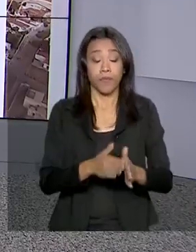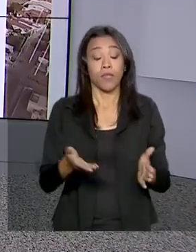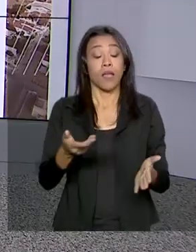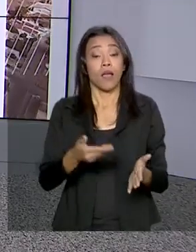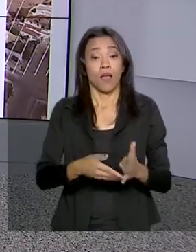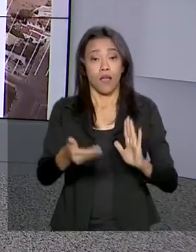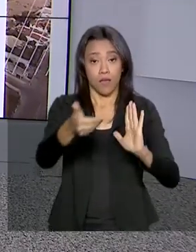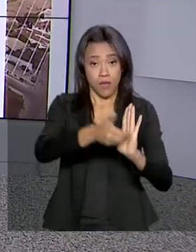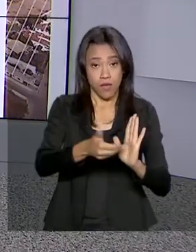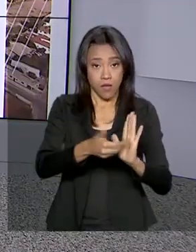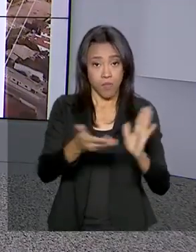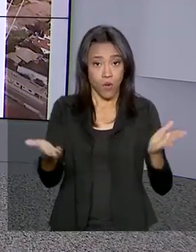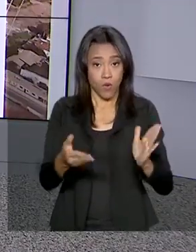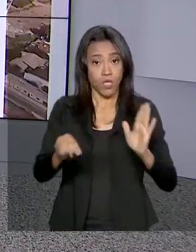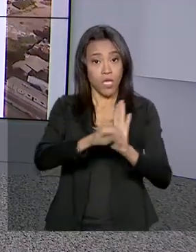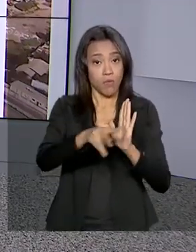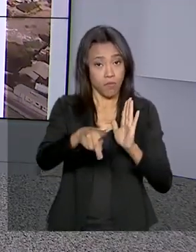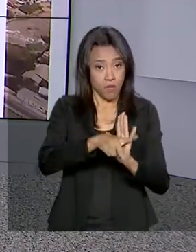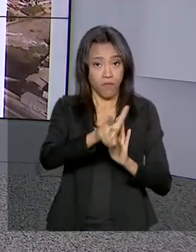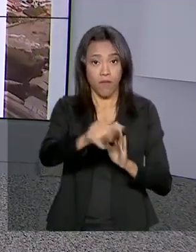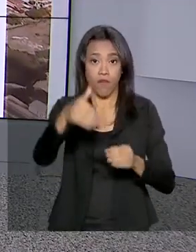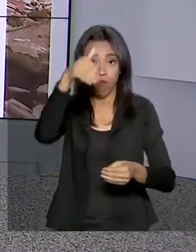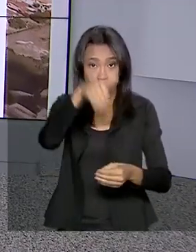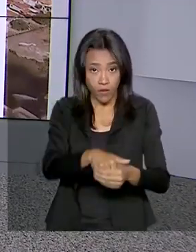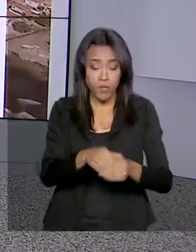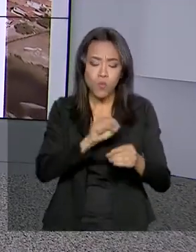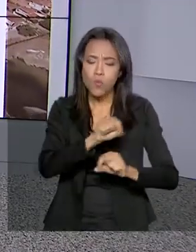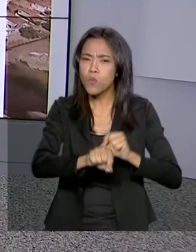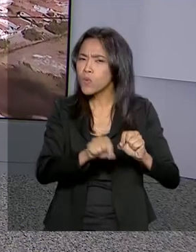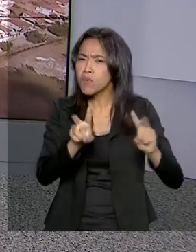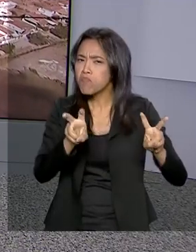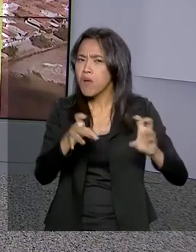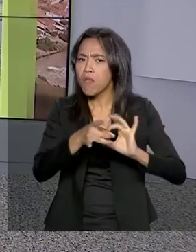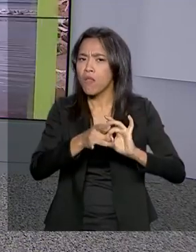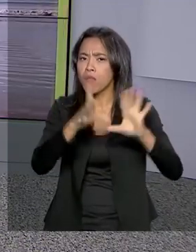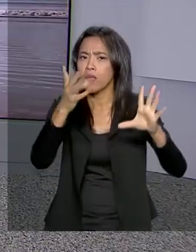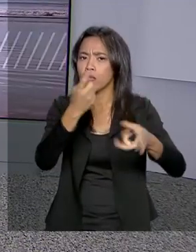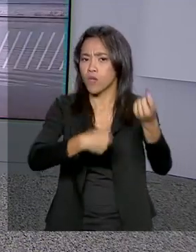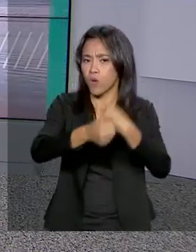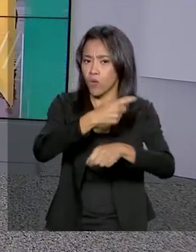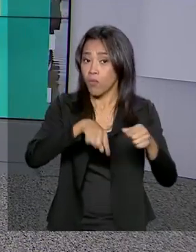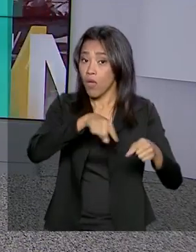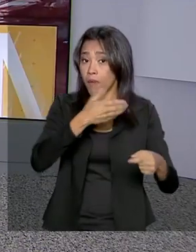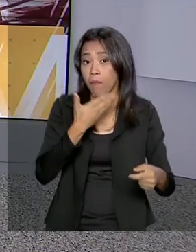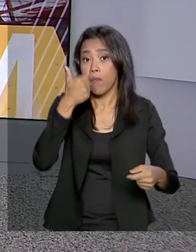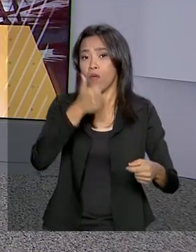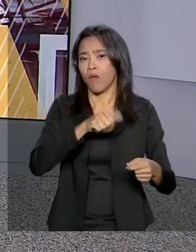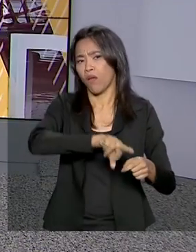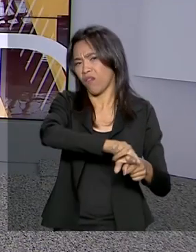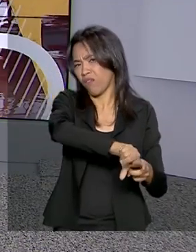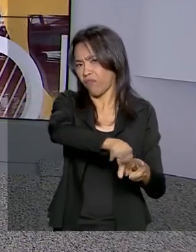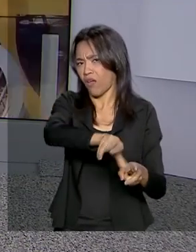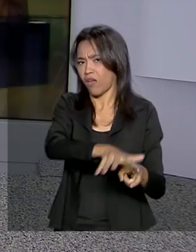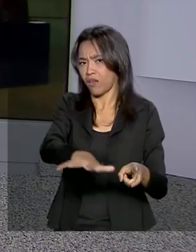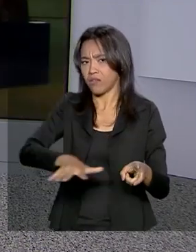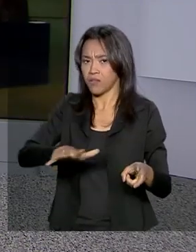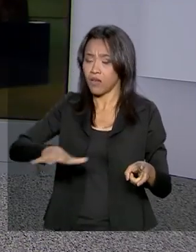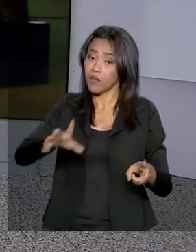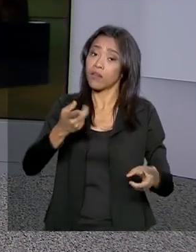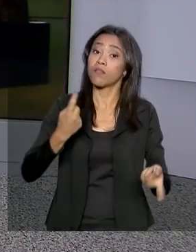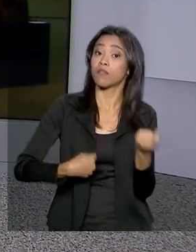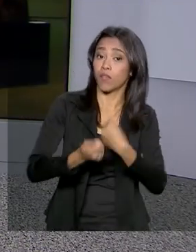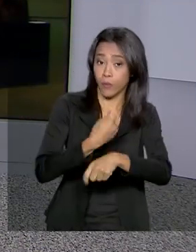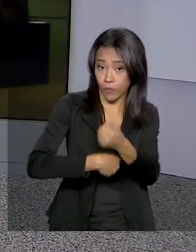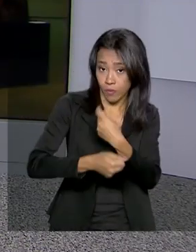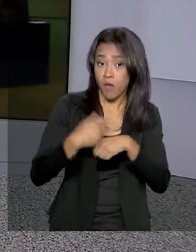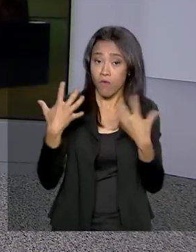medida provisória da liberdade econômica. São ações para reduzir a burocracia em vários setores da economia. Vamos agora ao Congresso Nacional